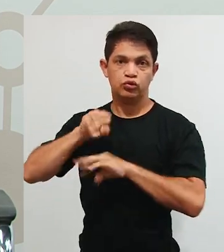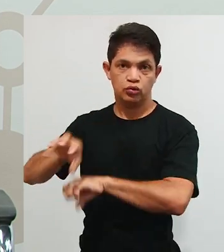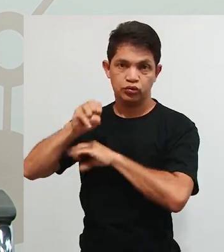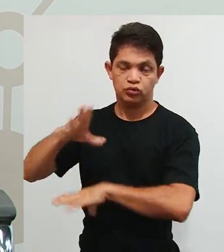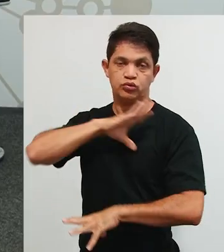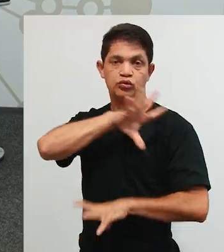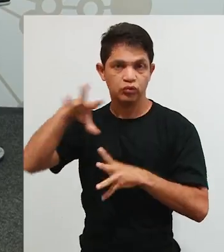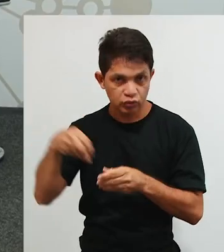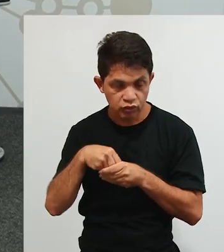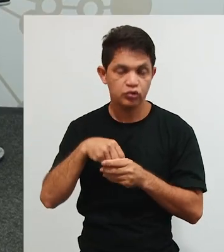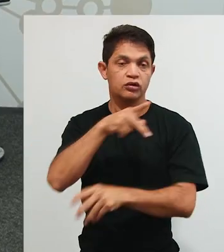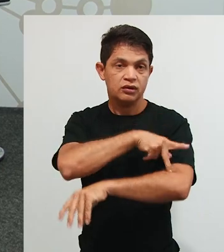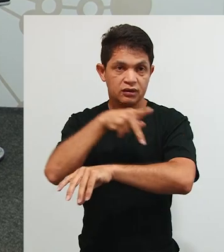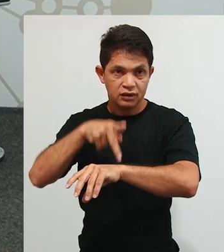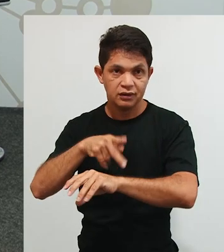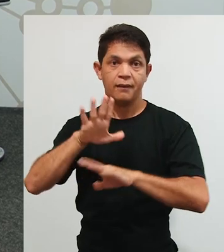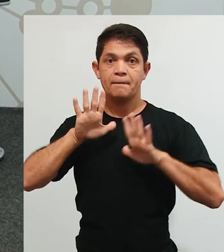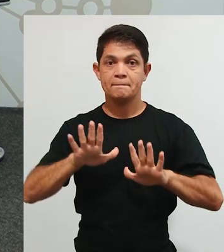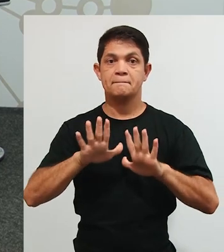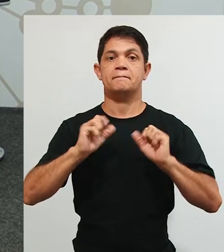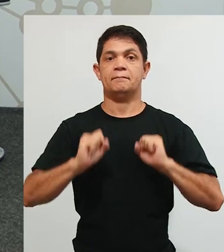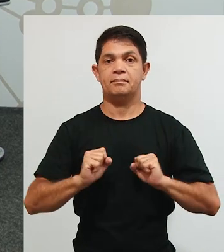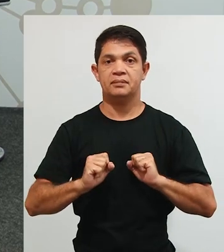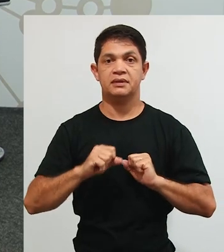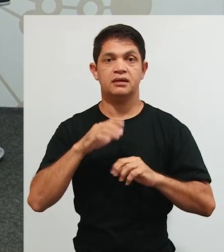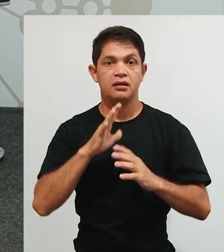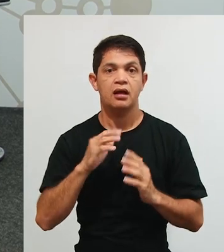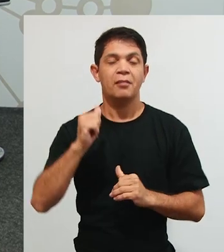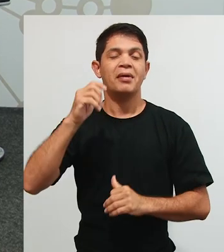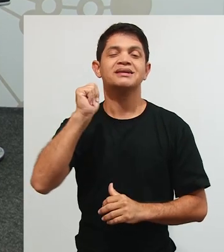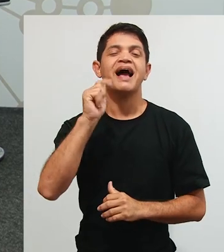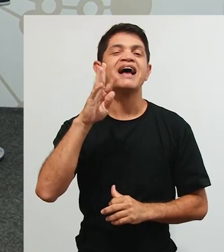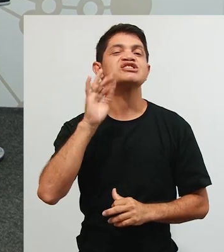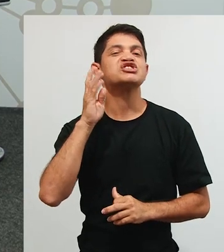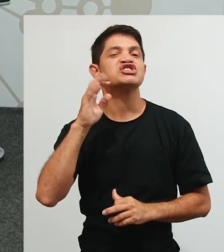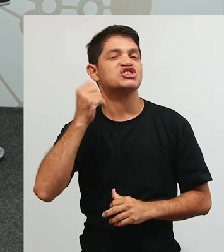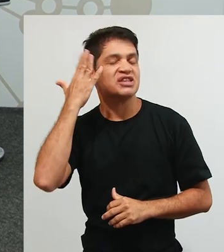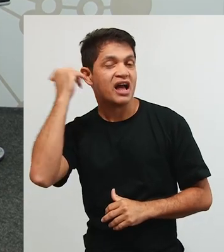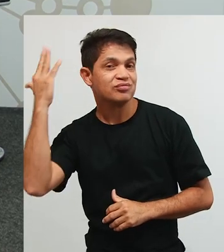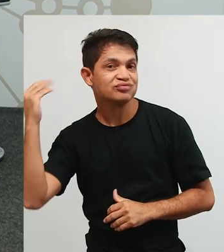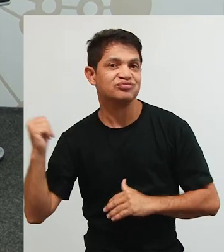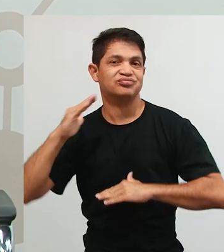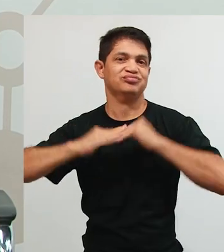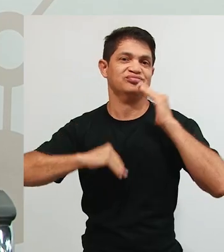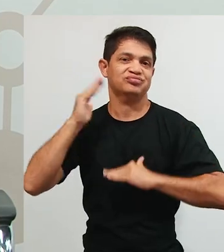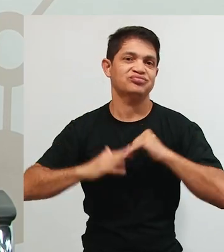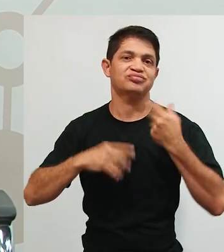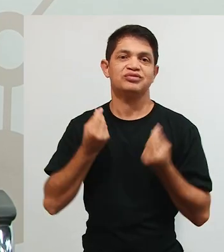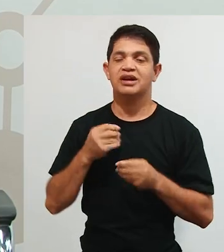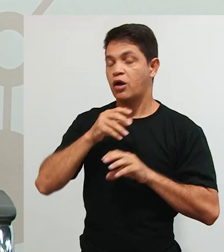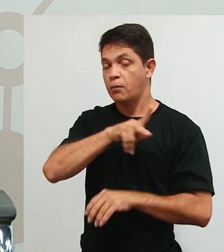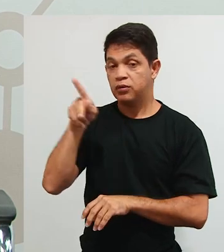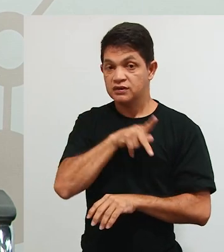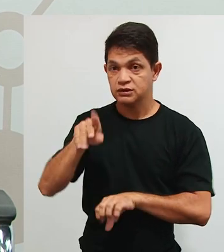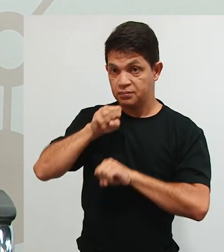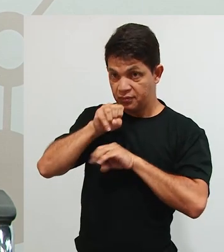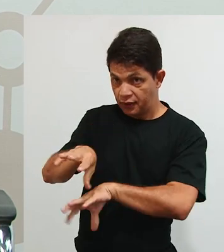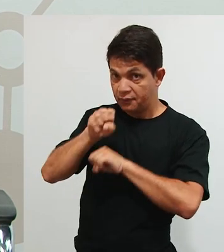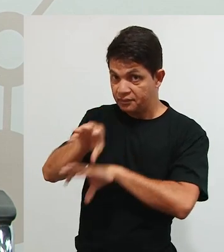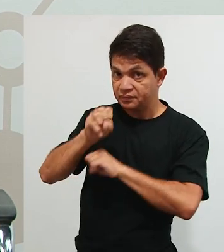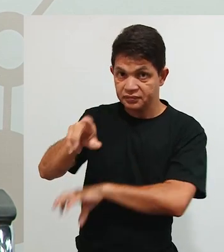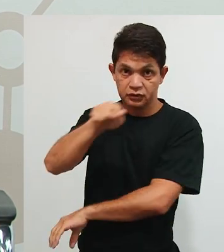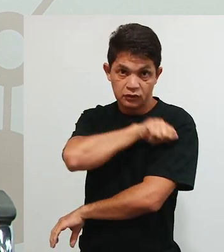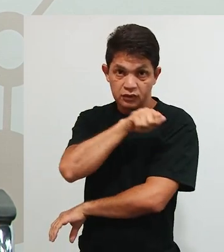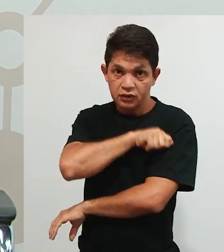mas a prática pedagógica na, na inatista depende do aluno. O professor está ali apenas, é,